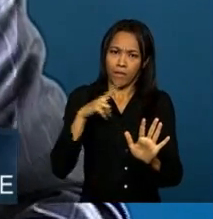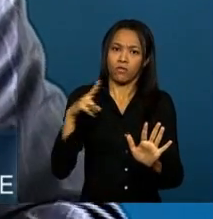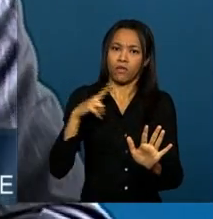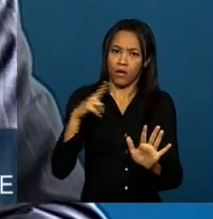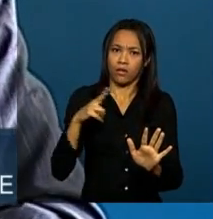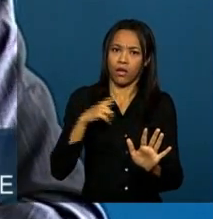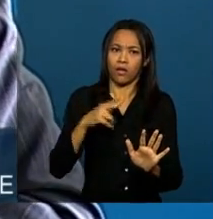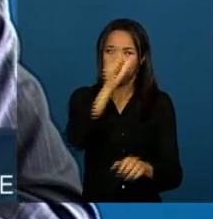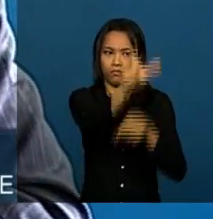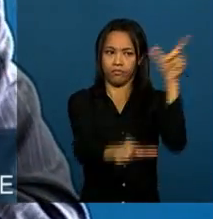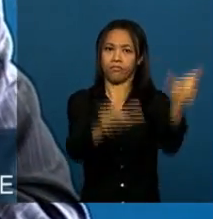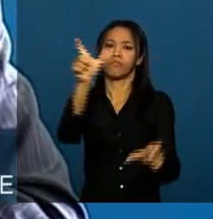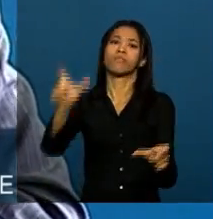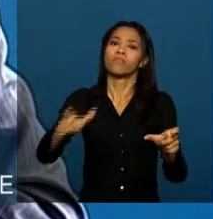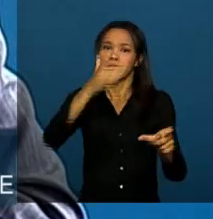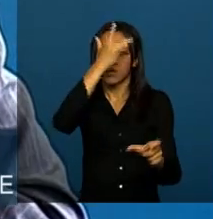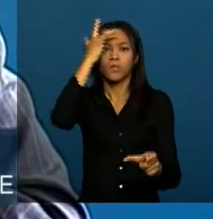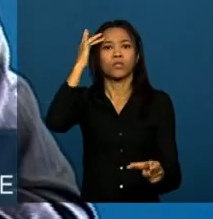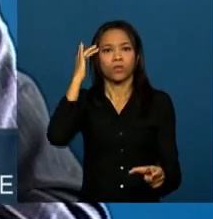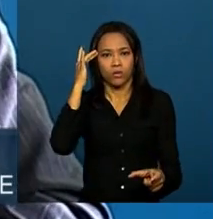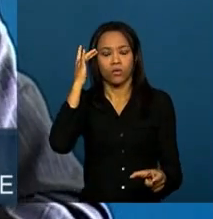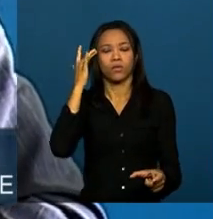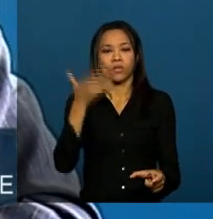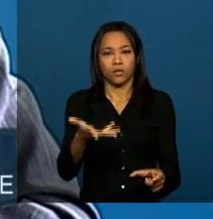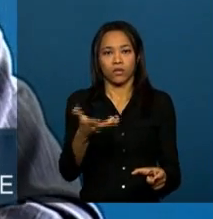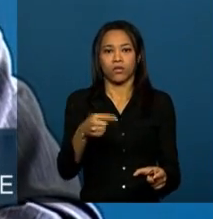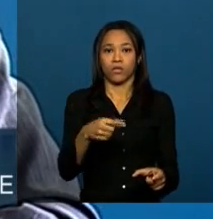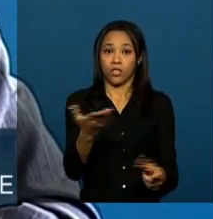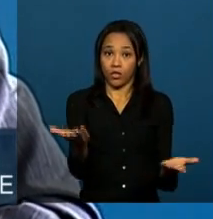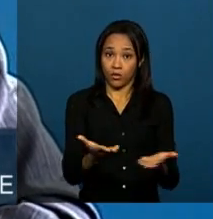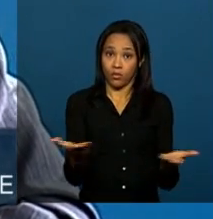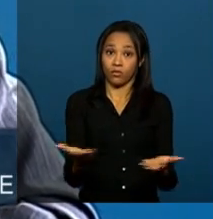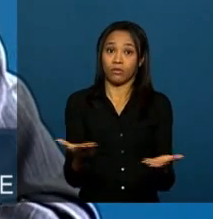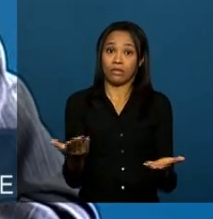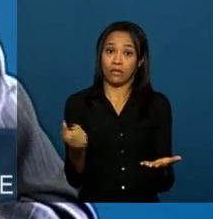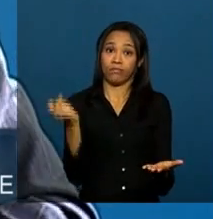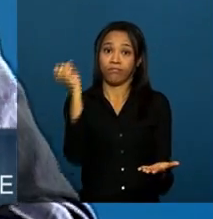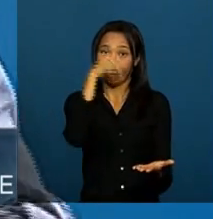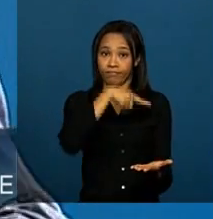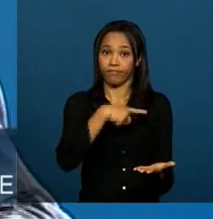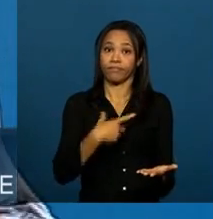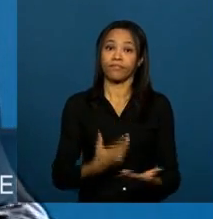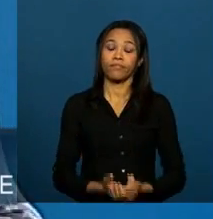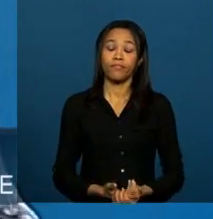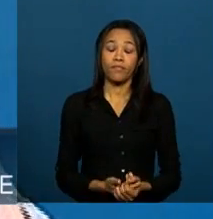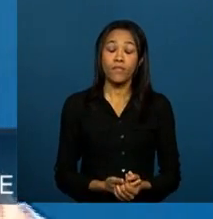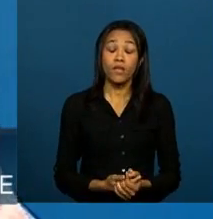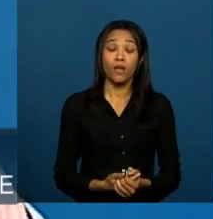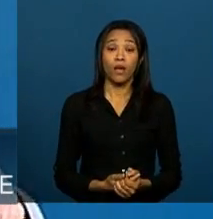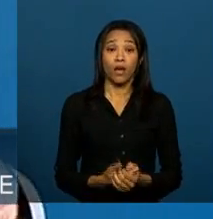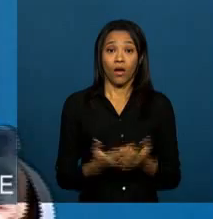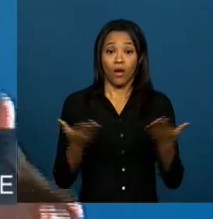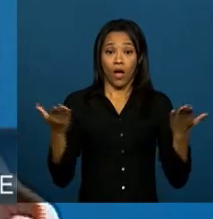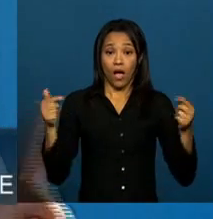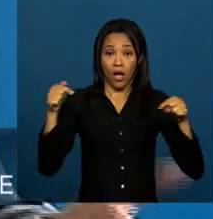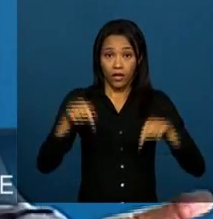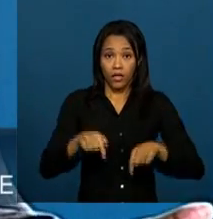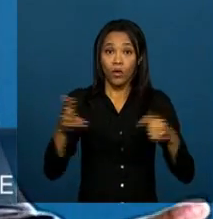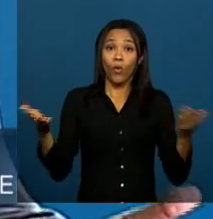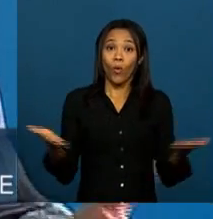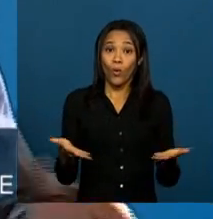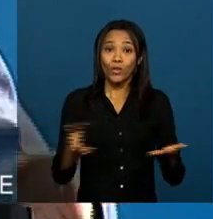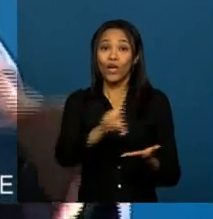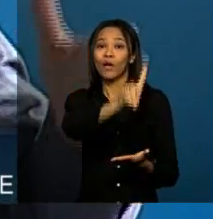princípio que as mercadorias impõem ao mundo dos negócios. Então, eu queria, aqui hoje é um momento de